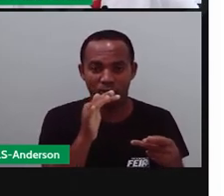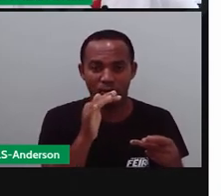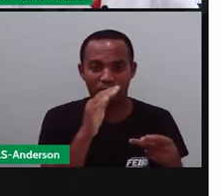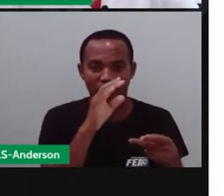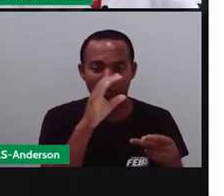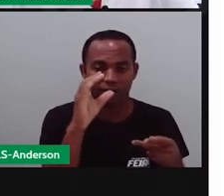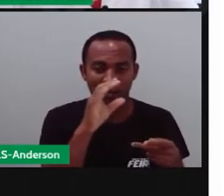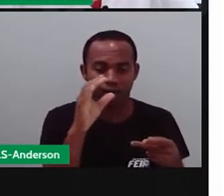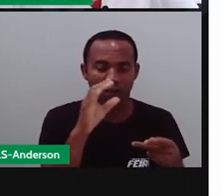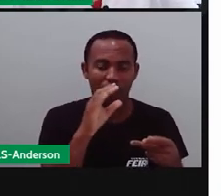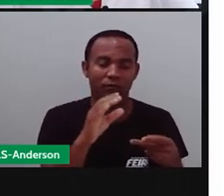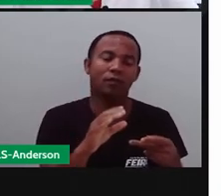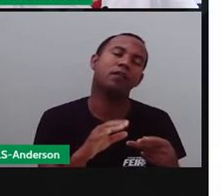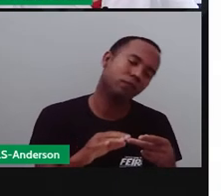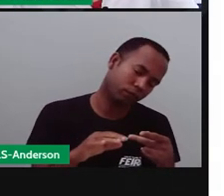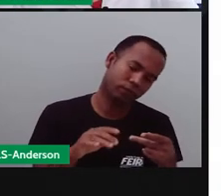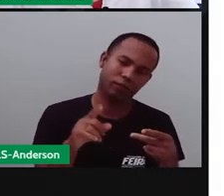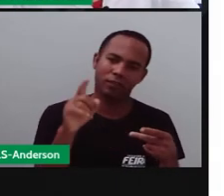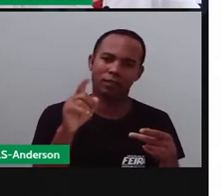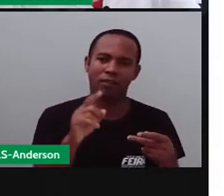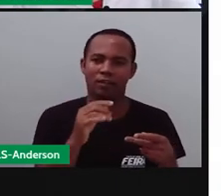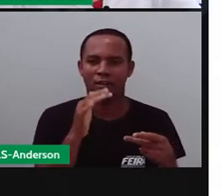chorou quando o cravo desmaiou?